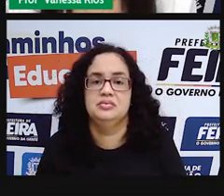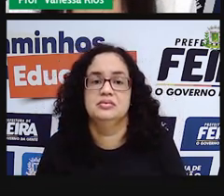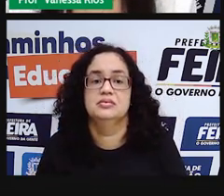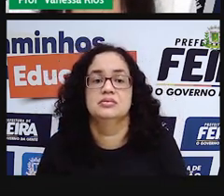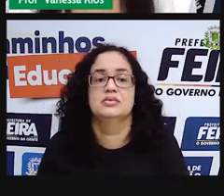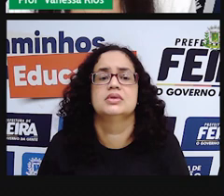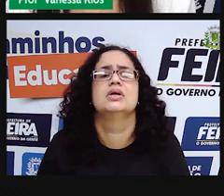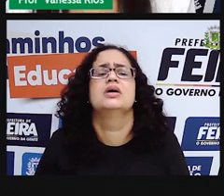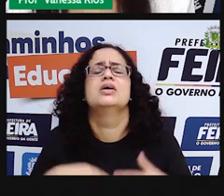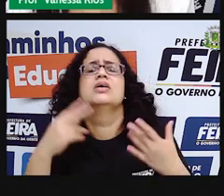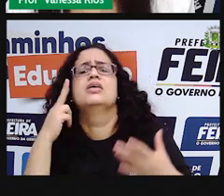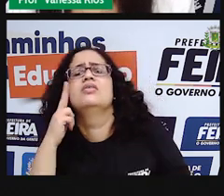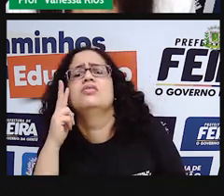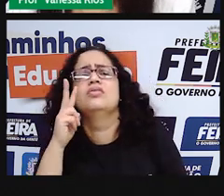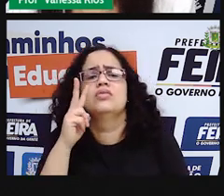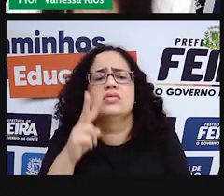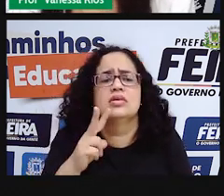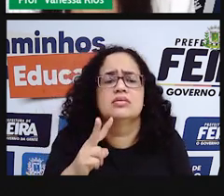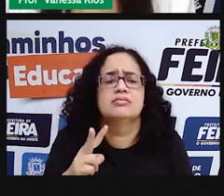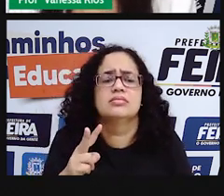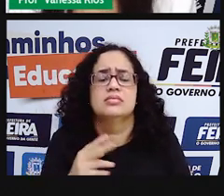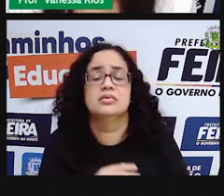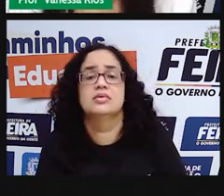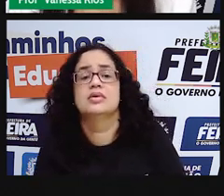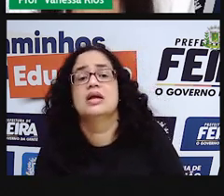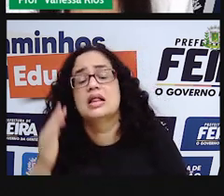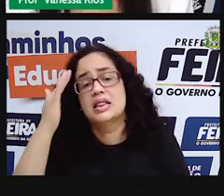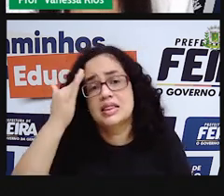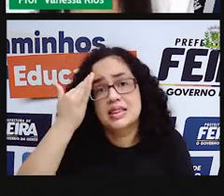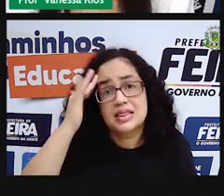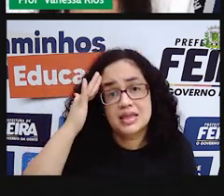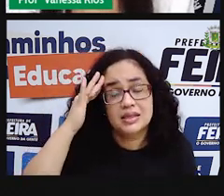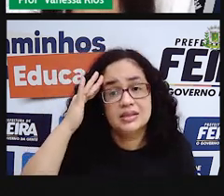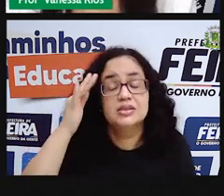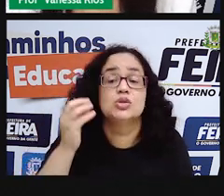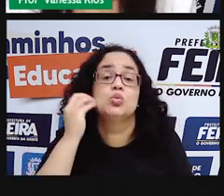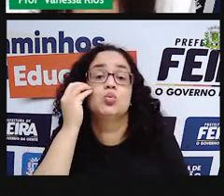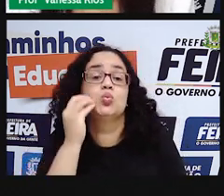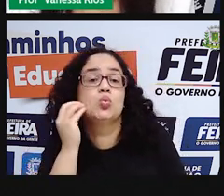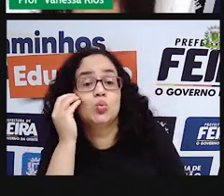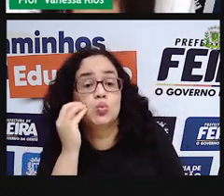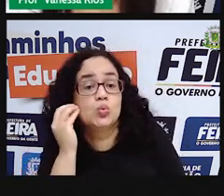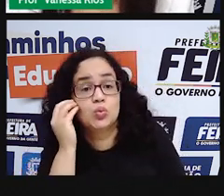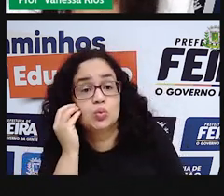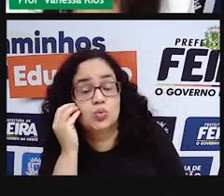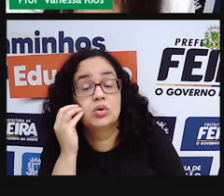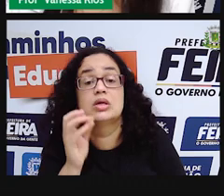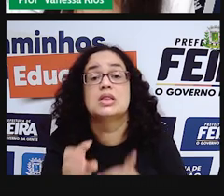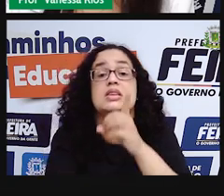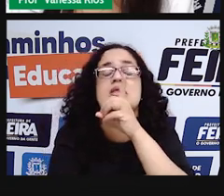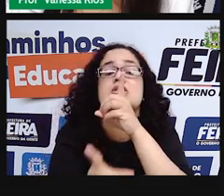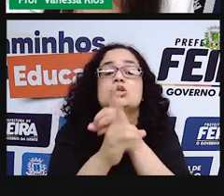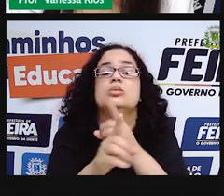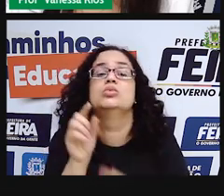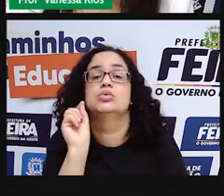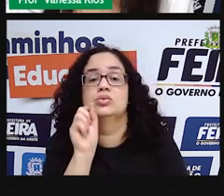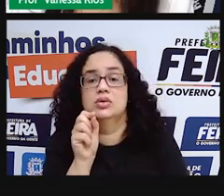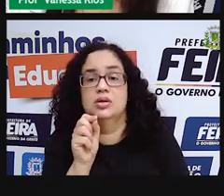O que a gente, então, conclui? O que a gente entende com esse experimento? Nós descobrimos o quê?